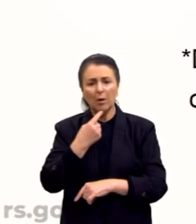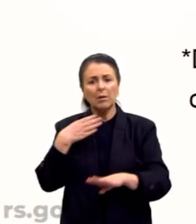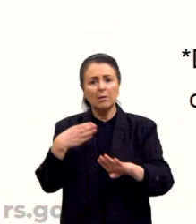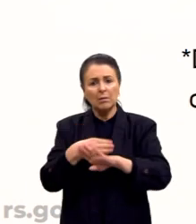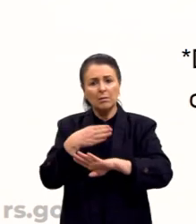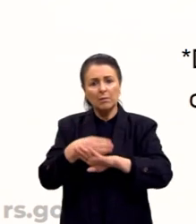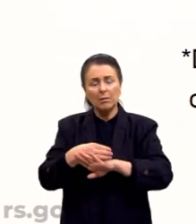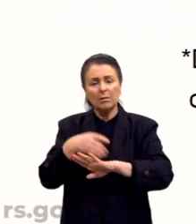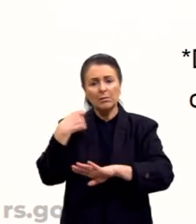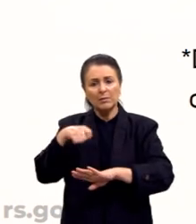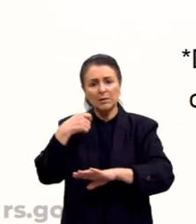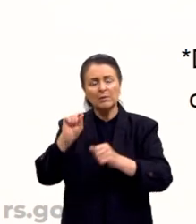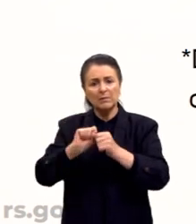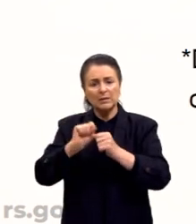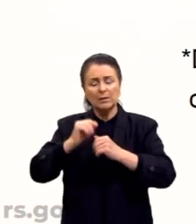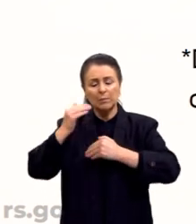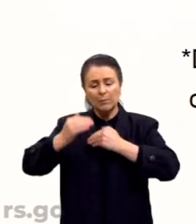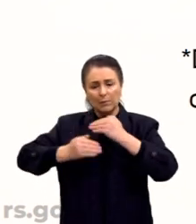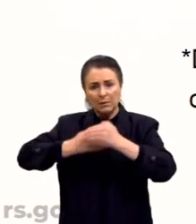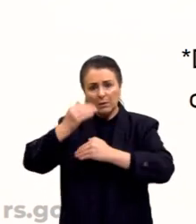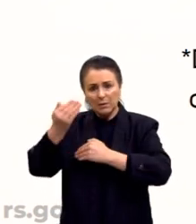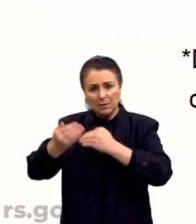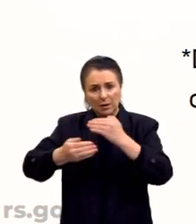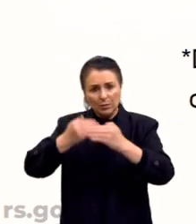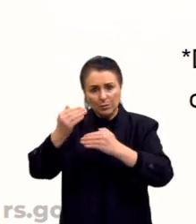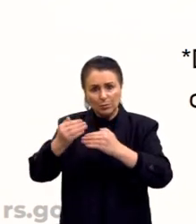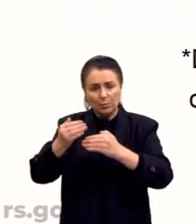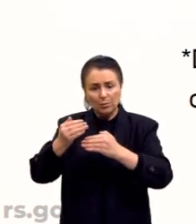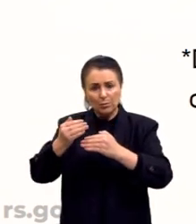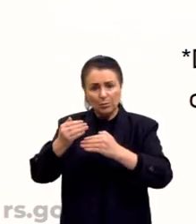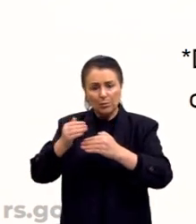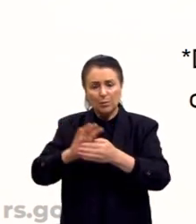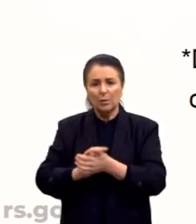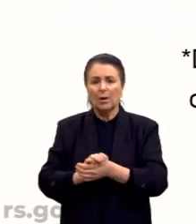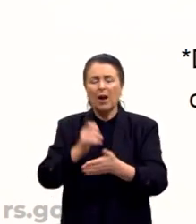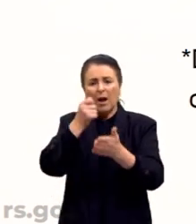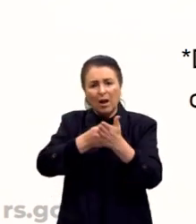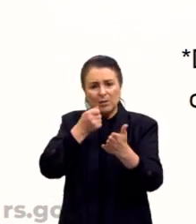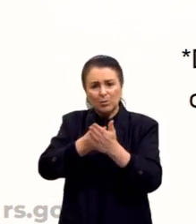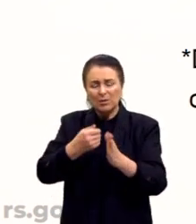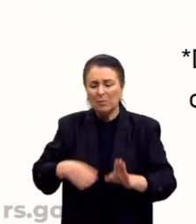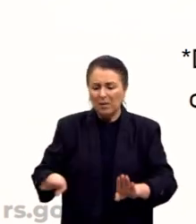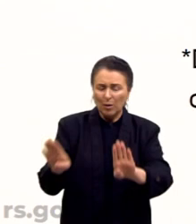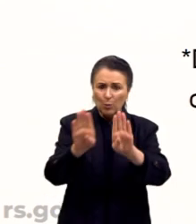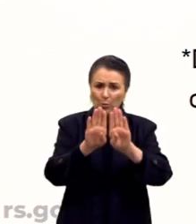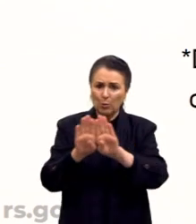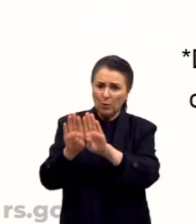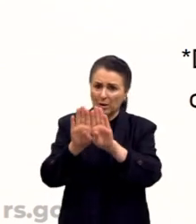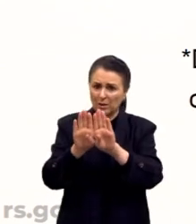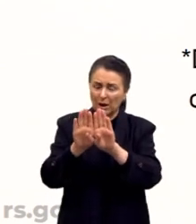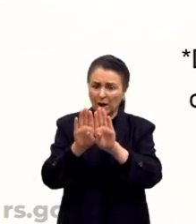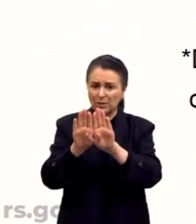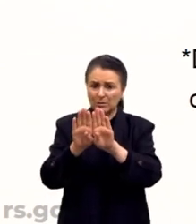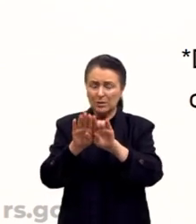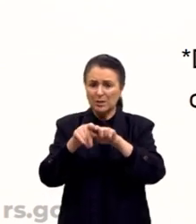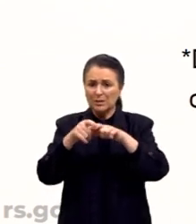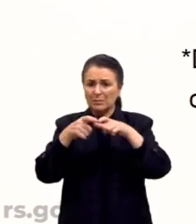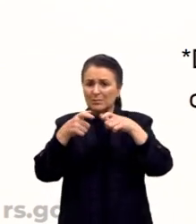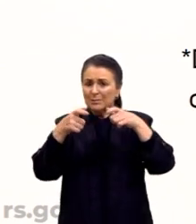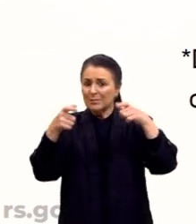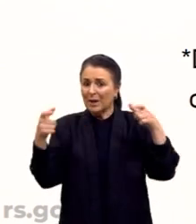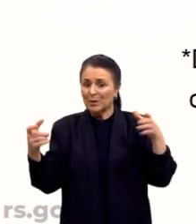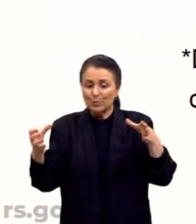antes, nós precisamos fazer esse processo de contrapartida aos governos. As lutas por igualdade abrem espaço para as